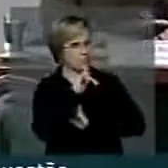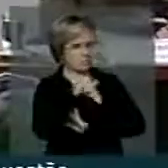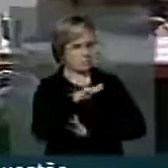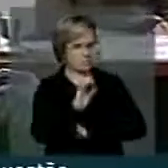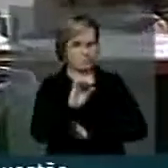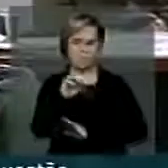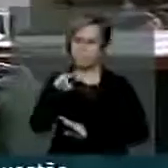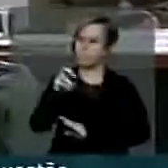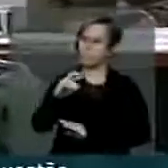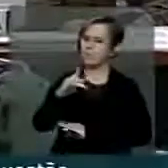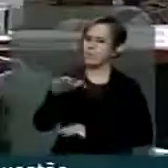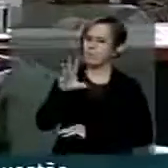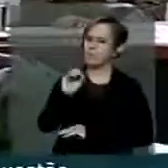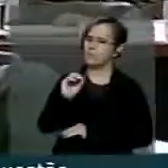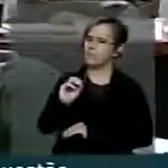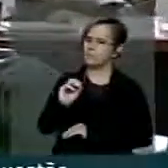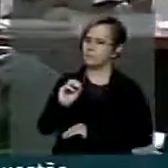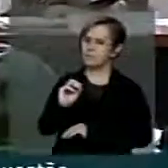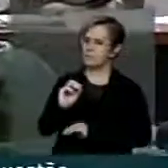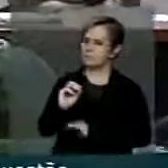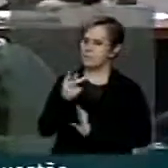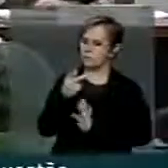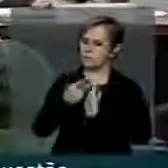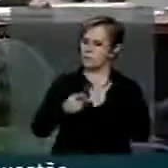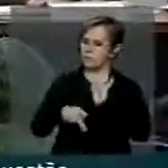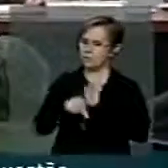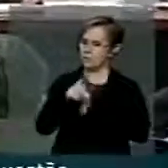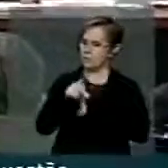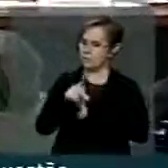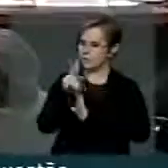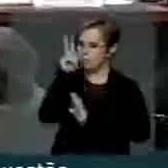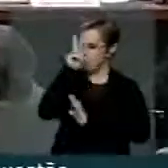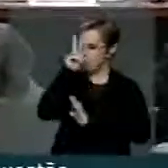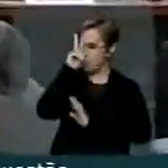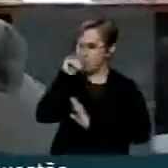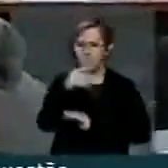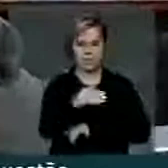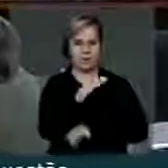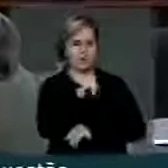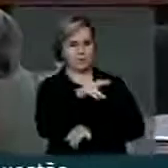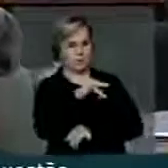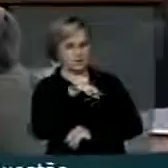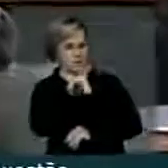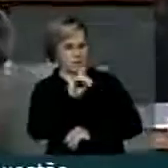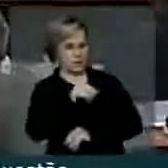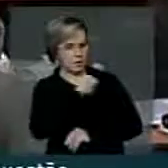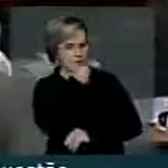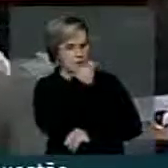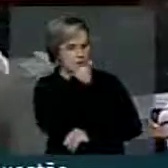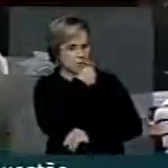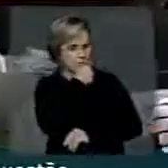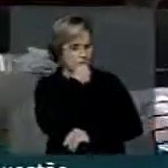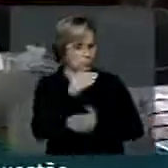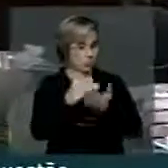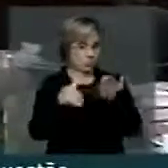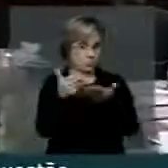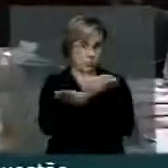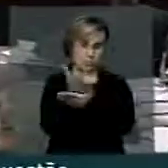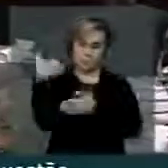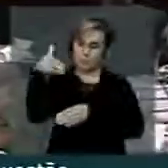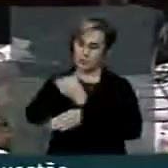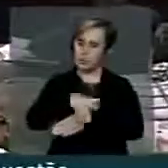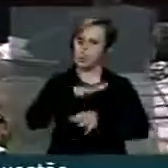o Marcelo Zelic, projeto Armazém da Memória, e o Felipe Canedo, que é jornalista, que tem